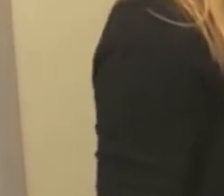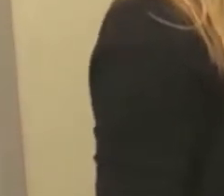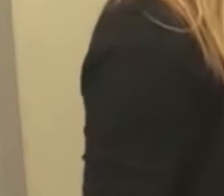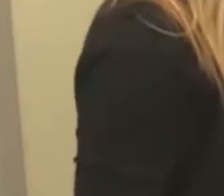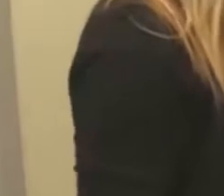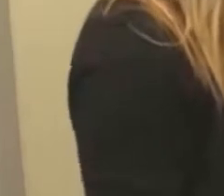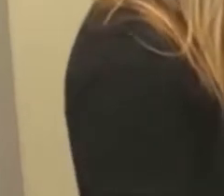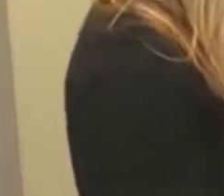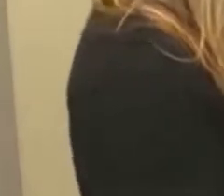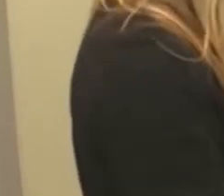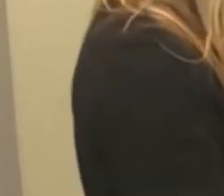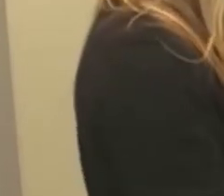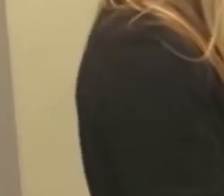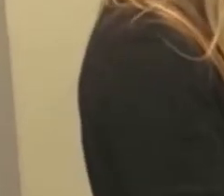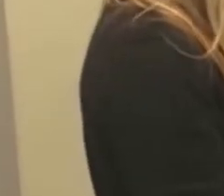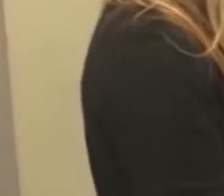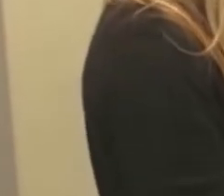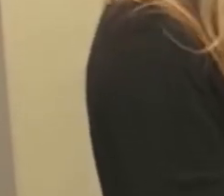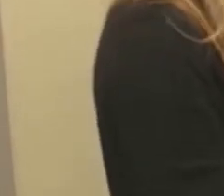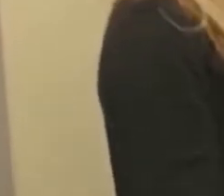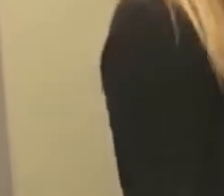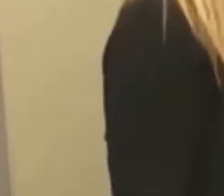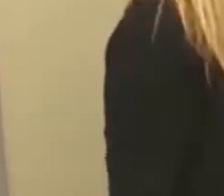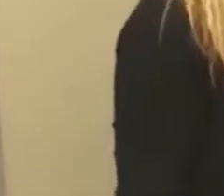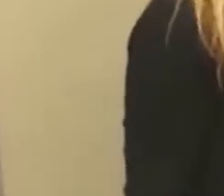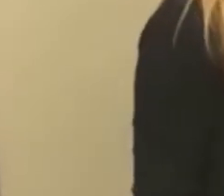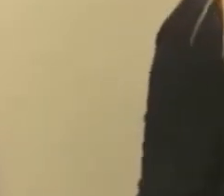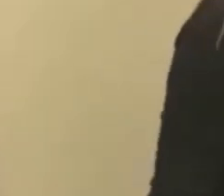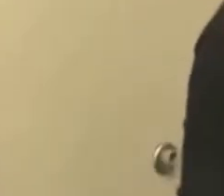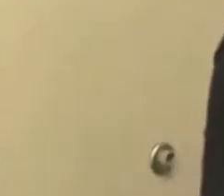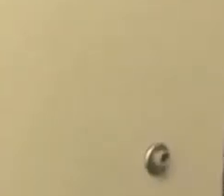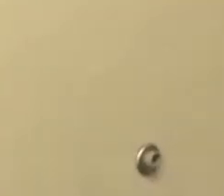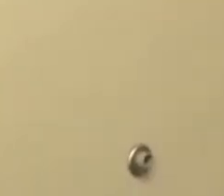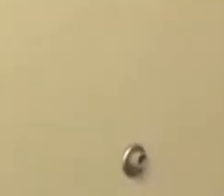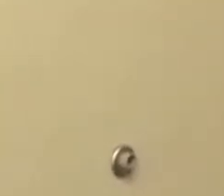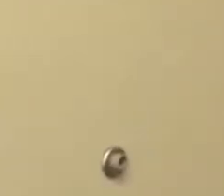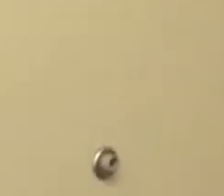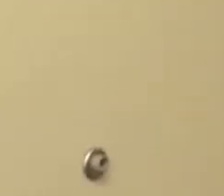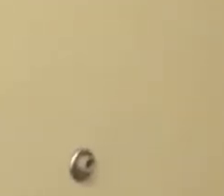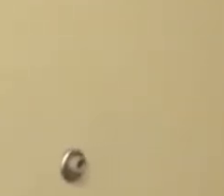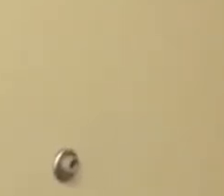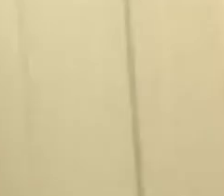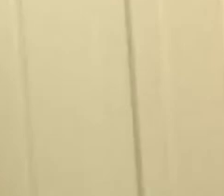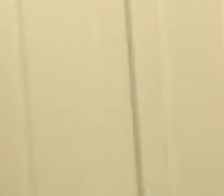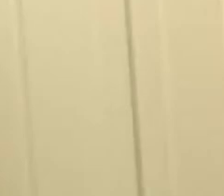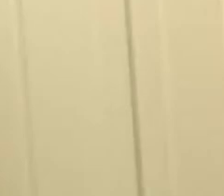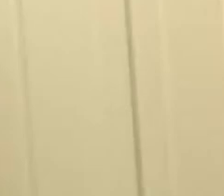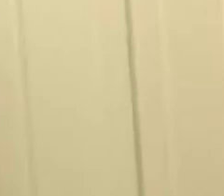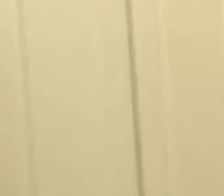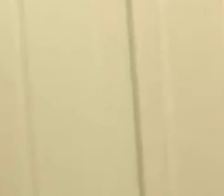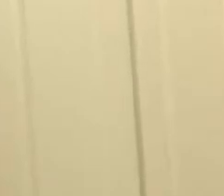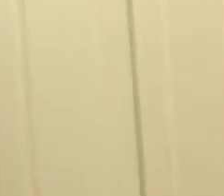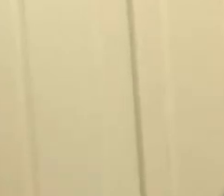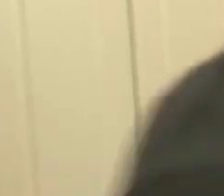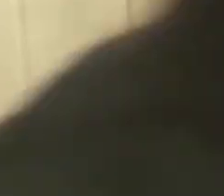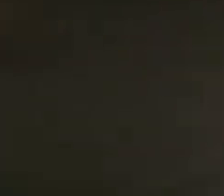Great. Aqui é uma cópia de minha resumé. Great. Boa noite, Mary. Obrigada. Obrigada.